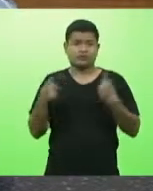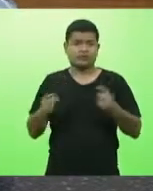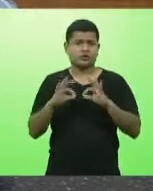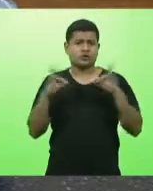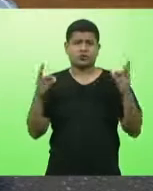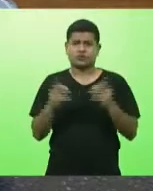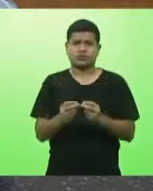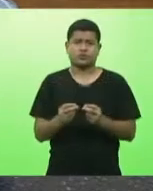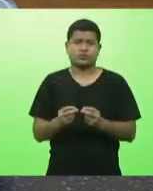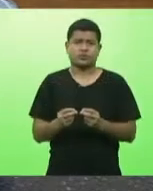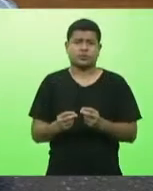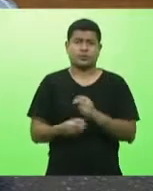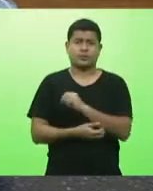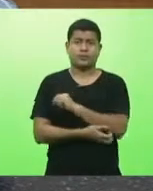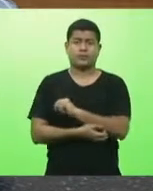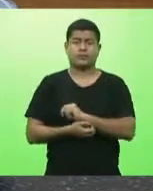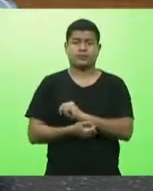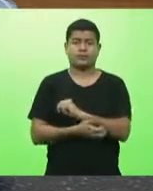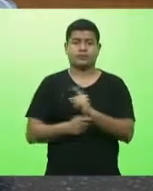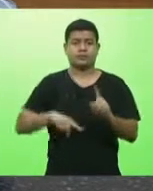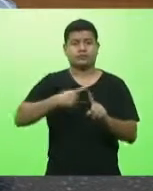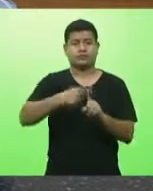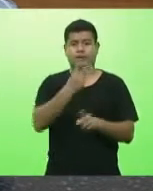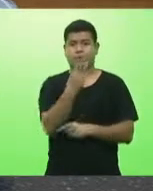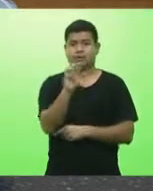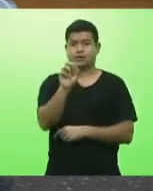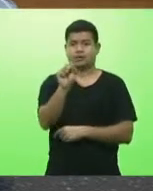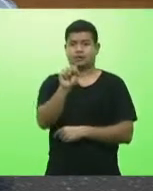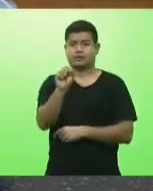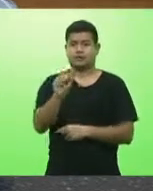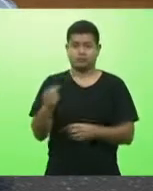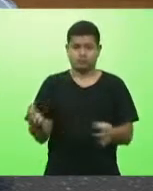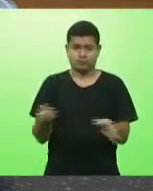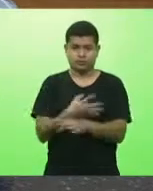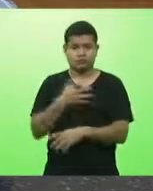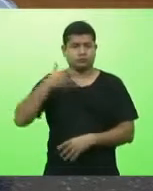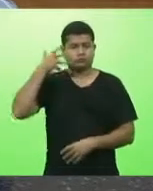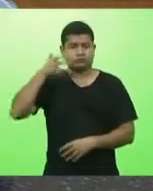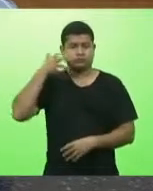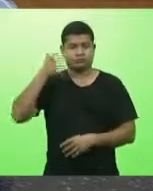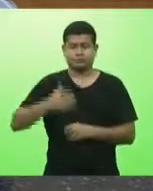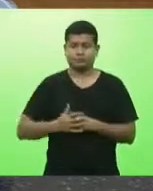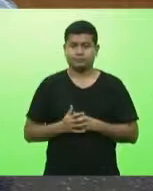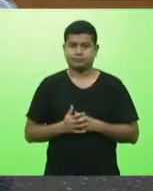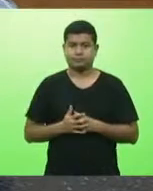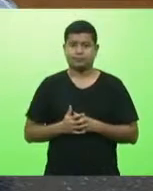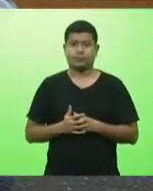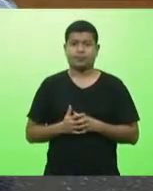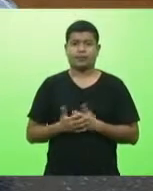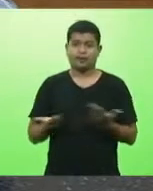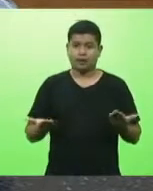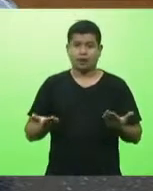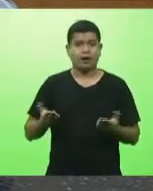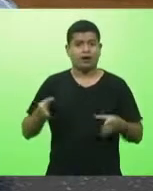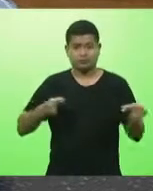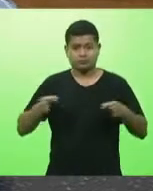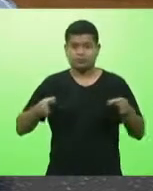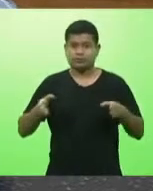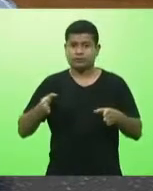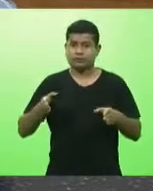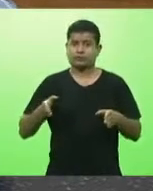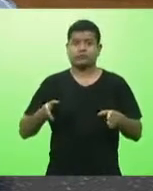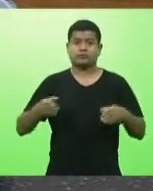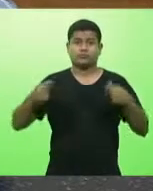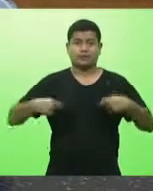mais 30 segundos para concluir deputados o momento exige de nós